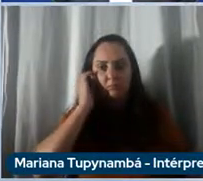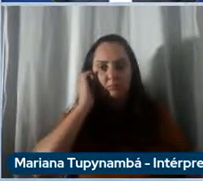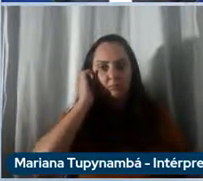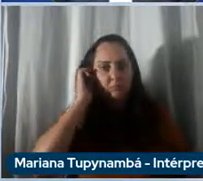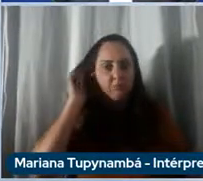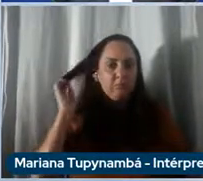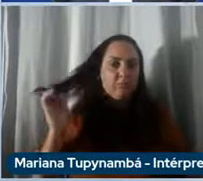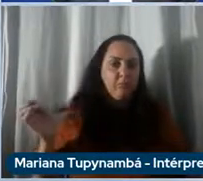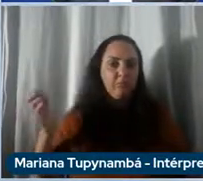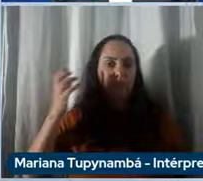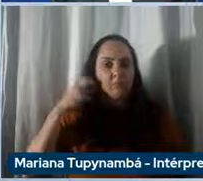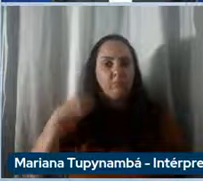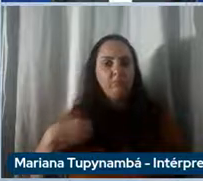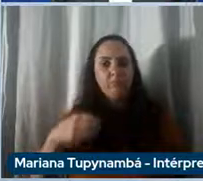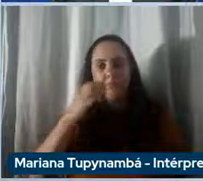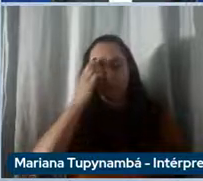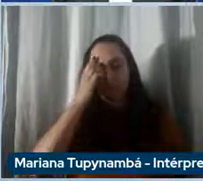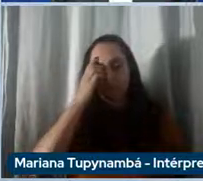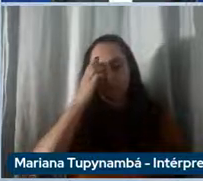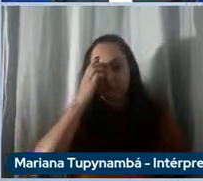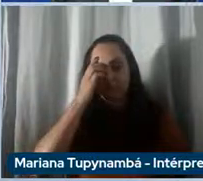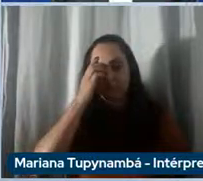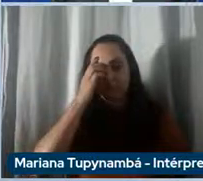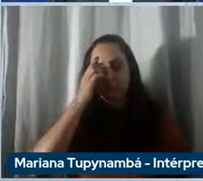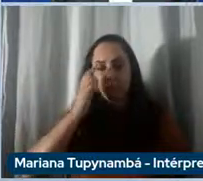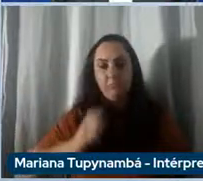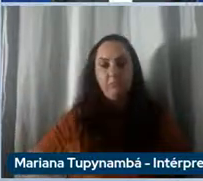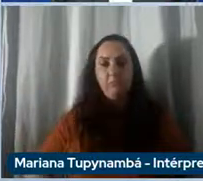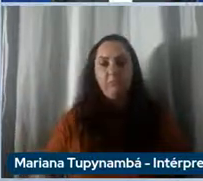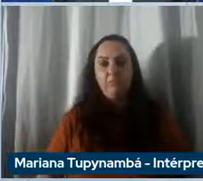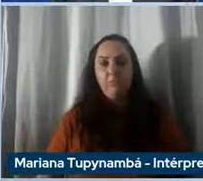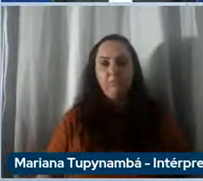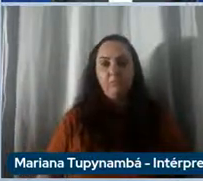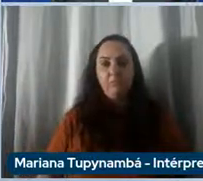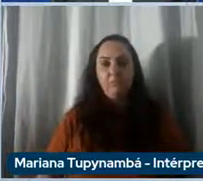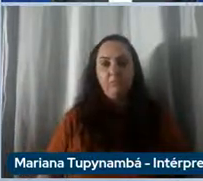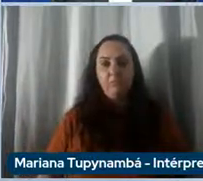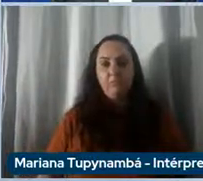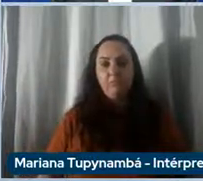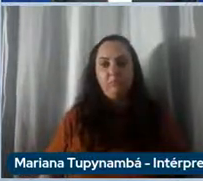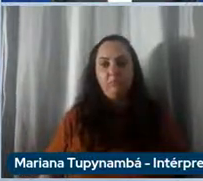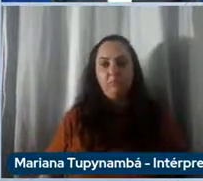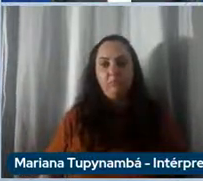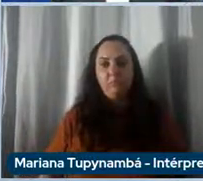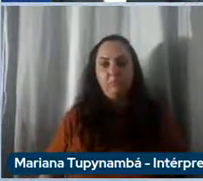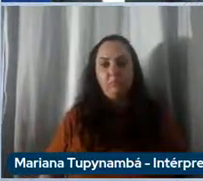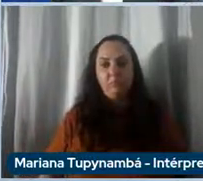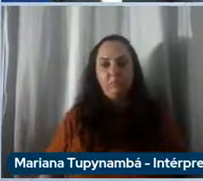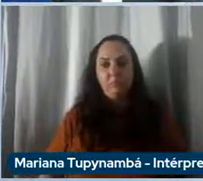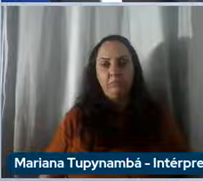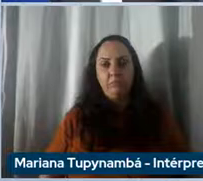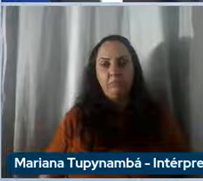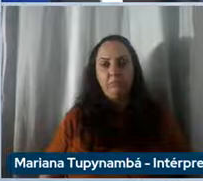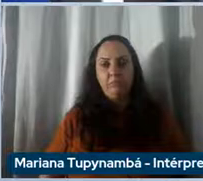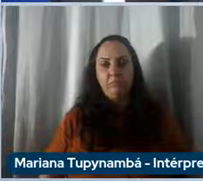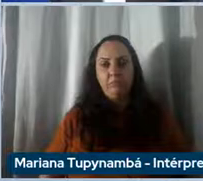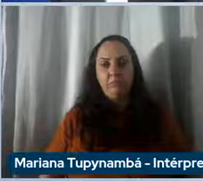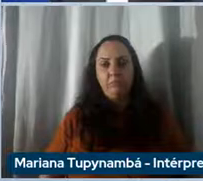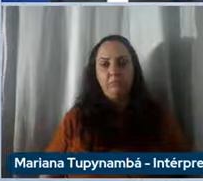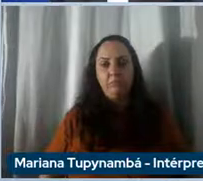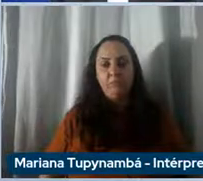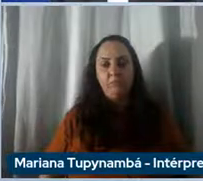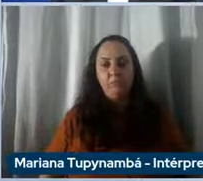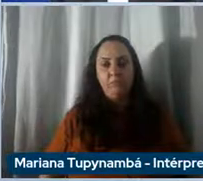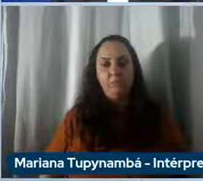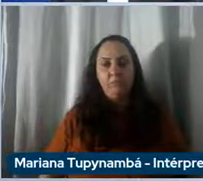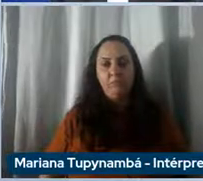primeiro dia da nossa nova história, Stellantis, Pursuing Greatness. Nós somos Stellantis. Como somos